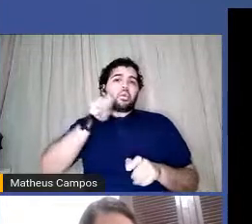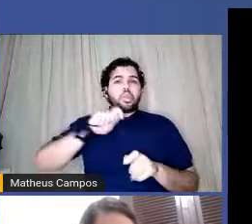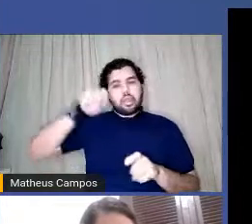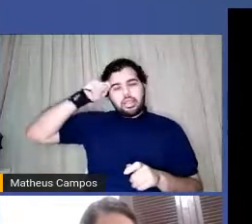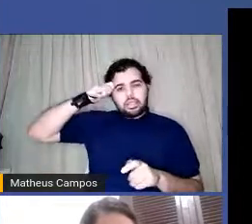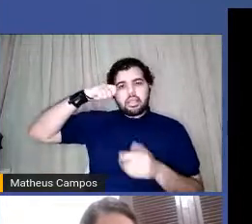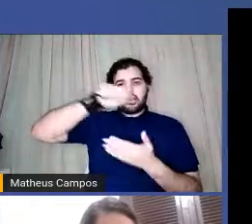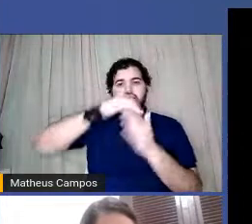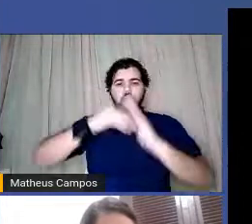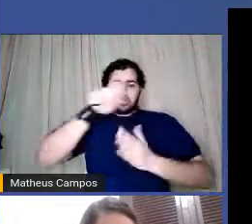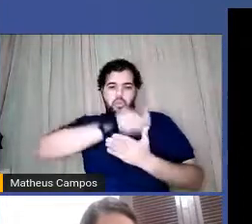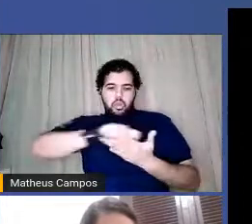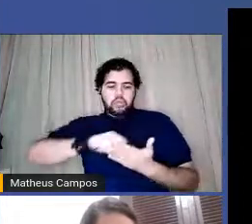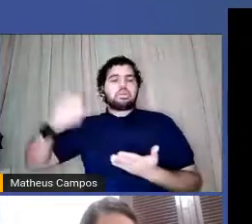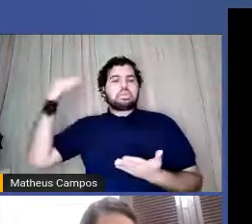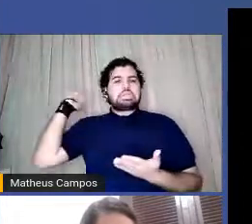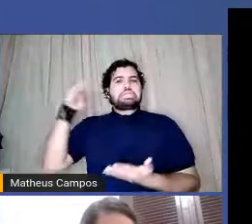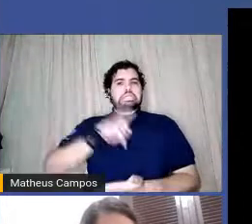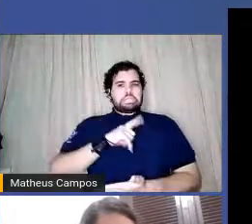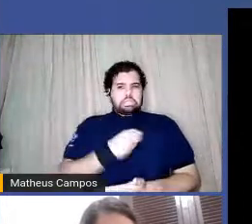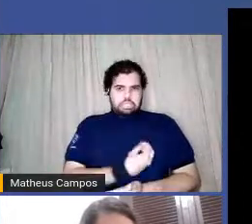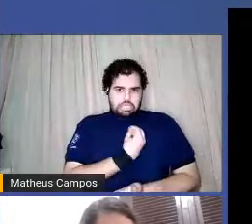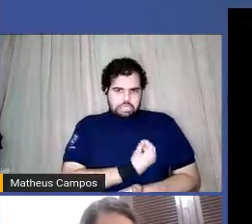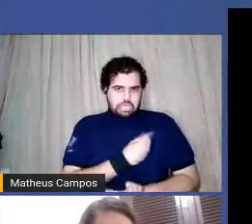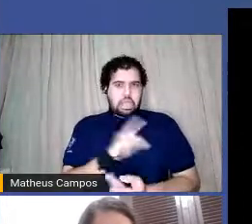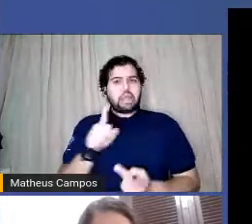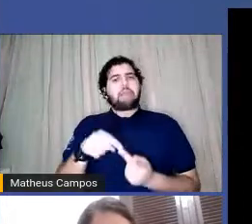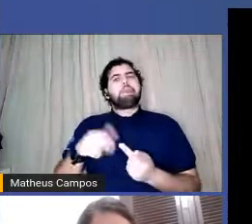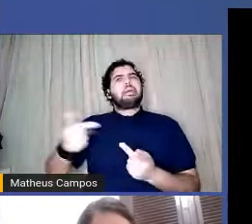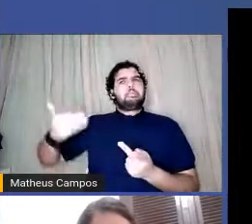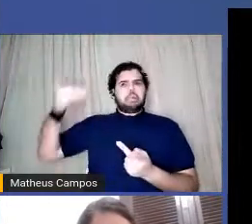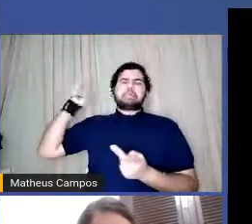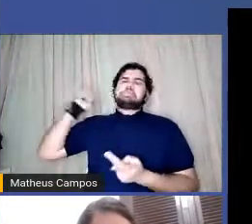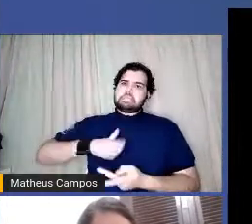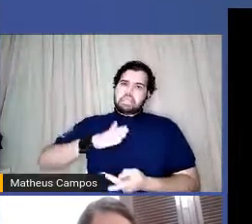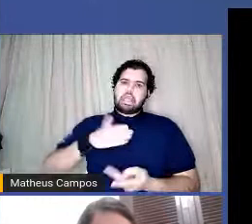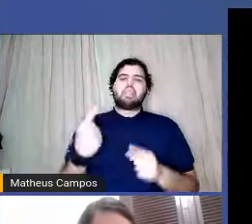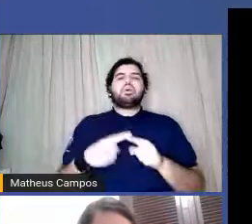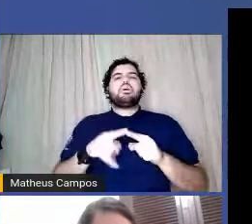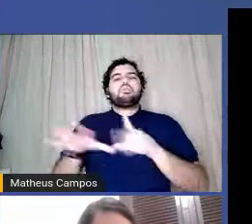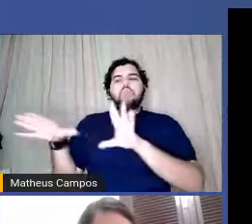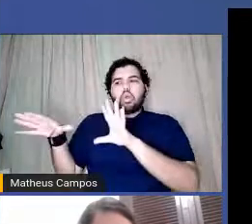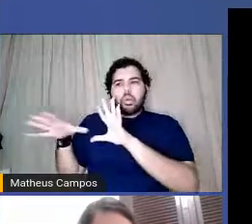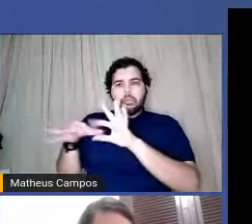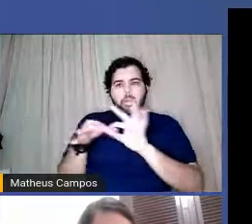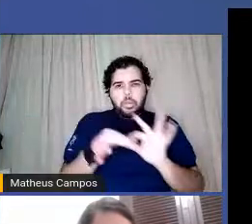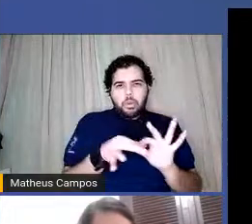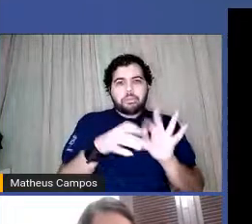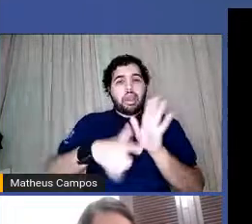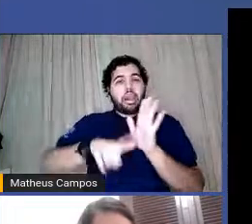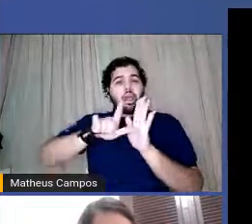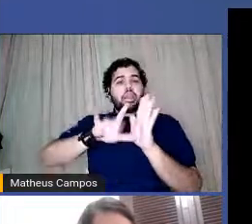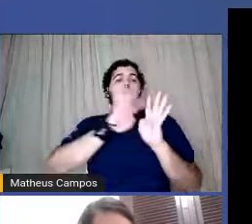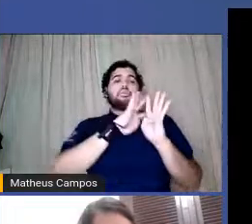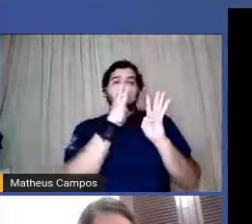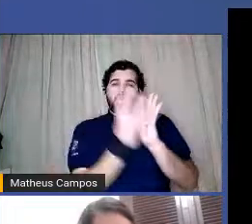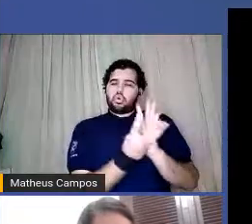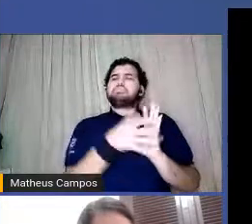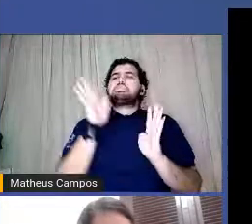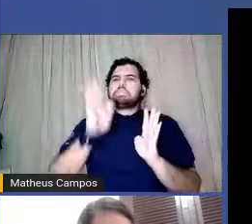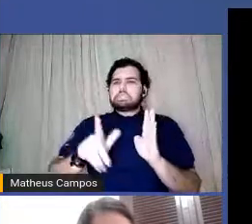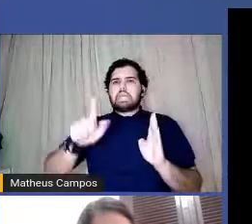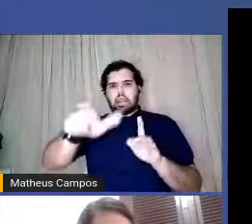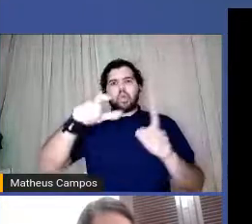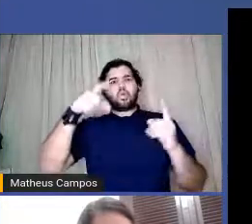Pretarau já existe aí há mais tempo do que a Barroses, né, num contexto antes de pandemia elas já estavam atuando.